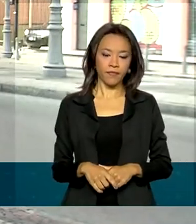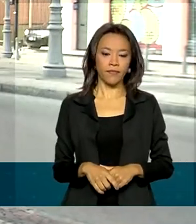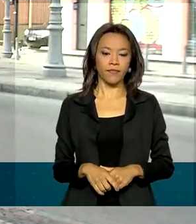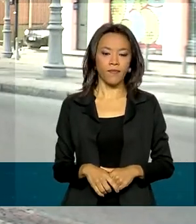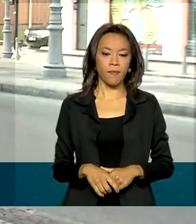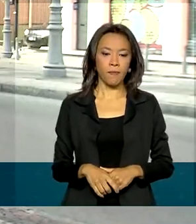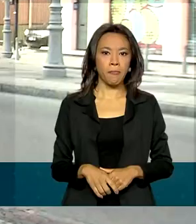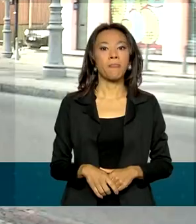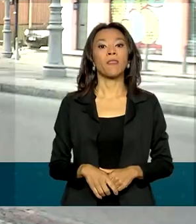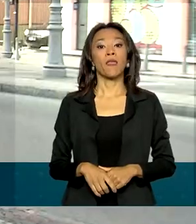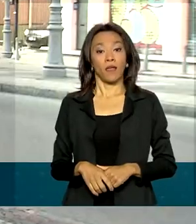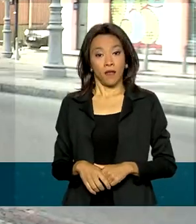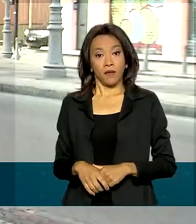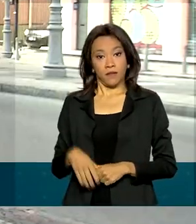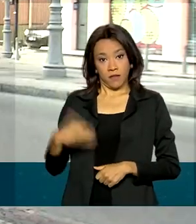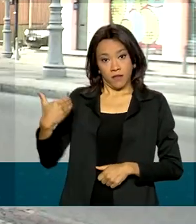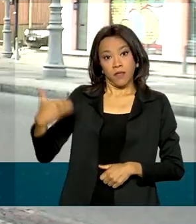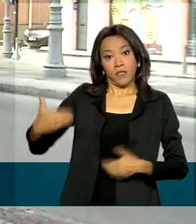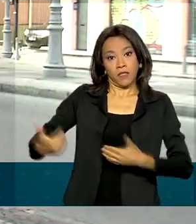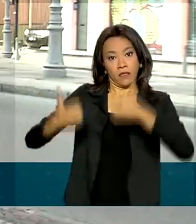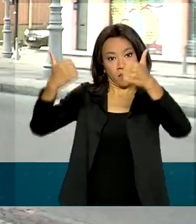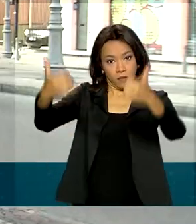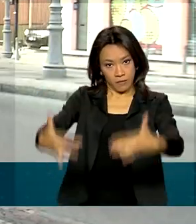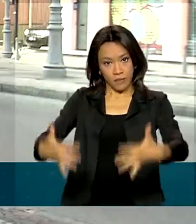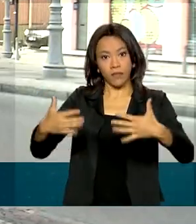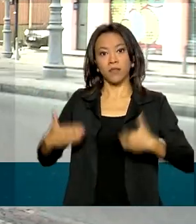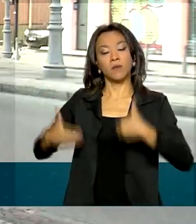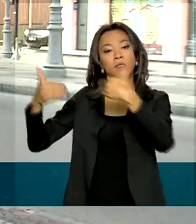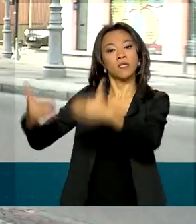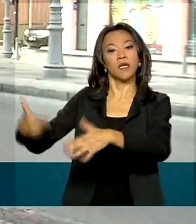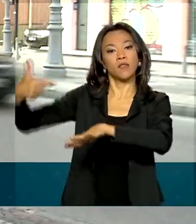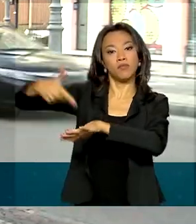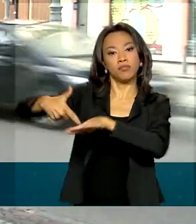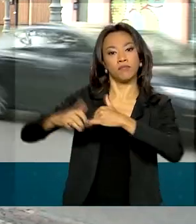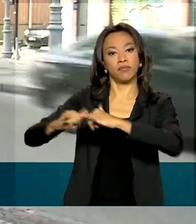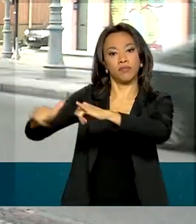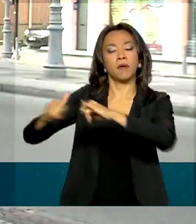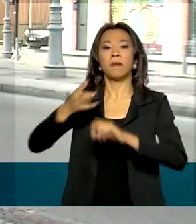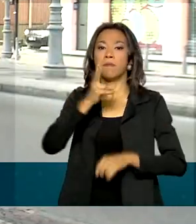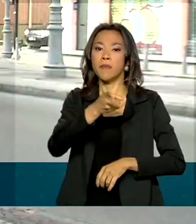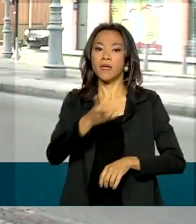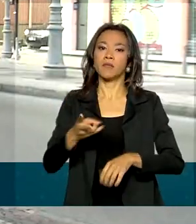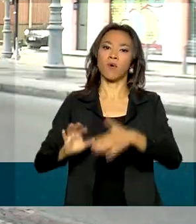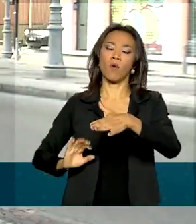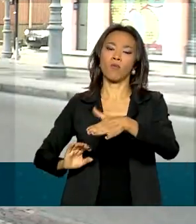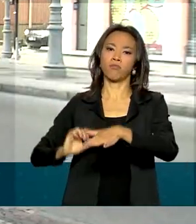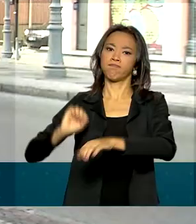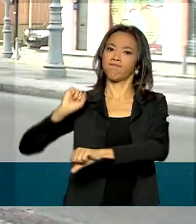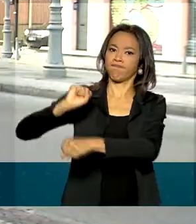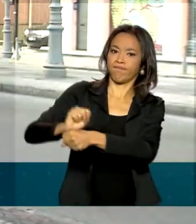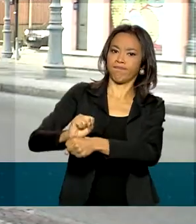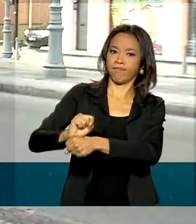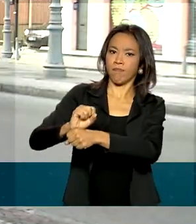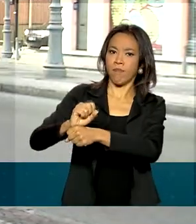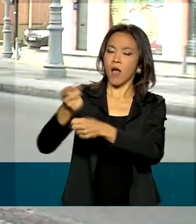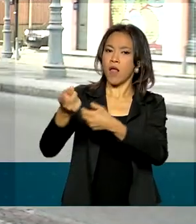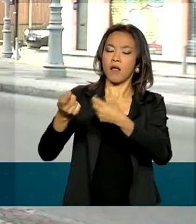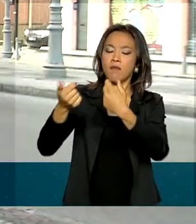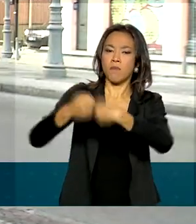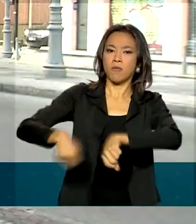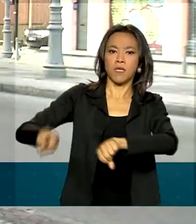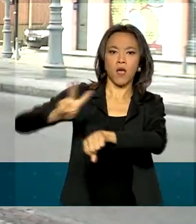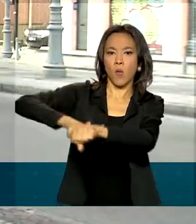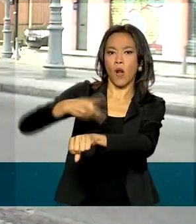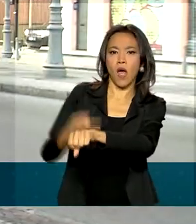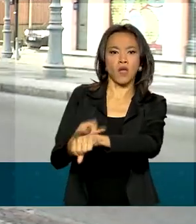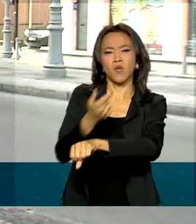De acordo com o Ministério de Minas e Energia, mesmo com a suspensão do horário de verão, o Brasil não corre o risco de